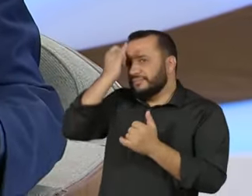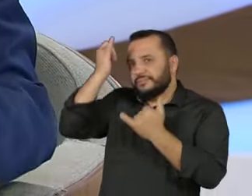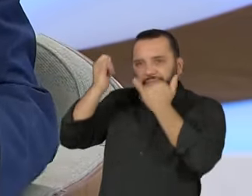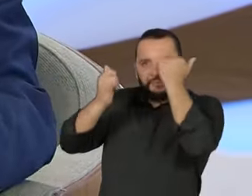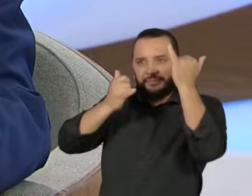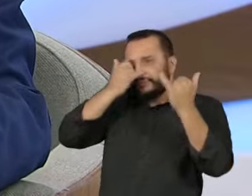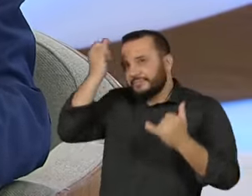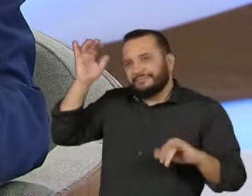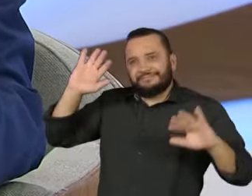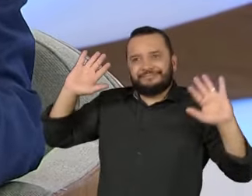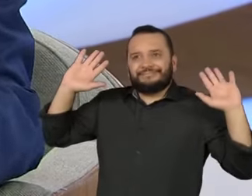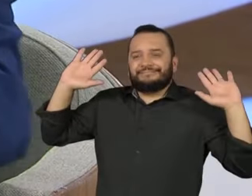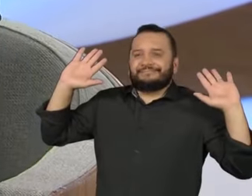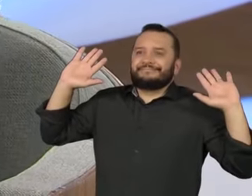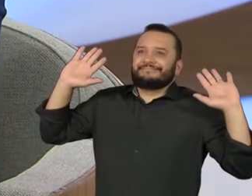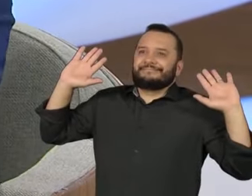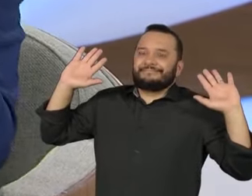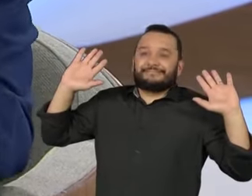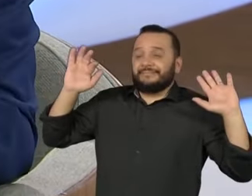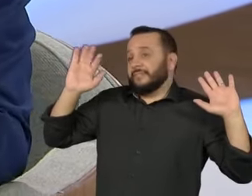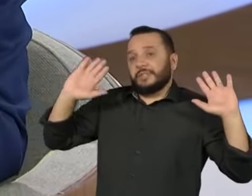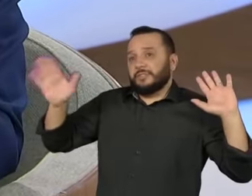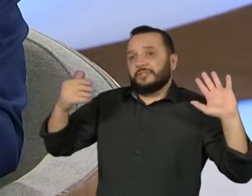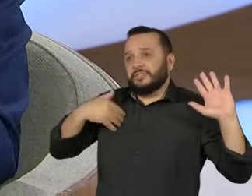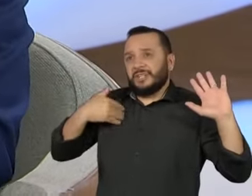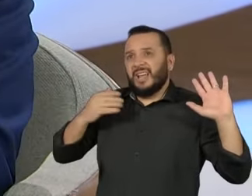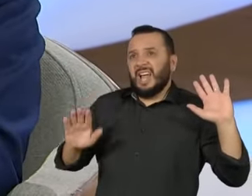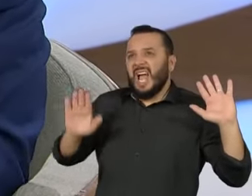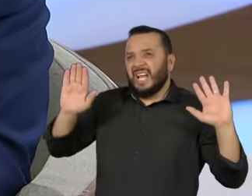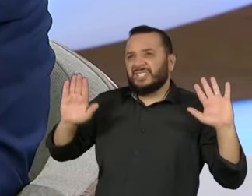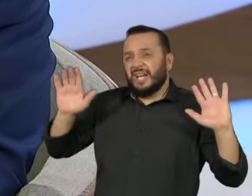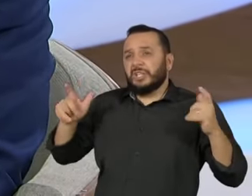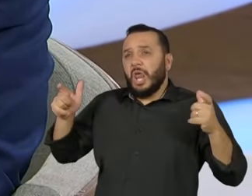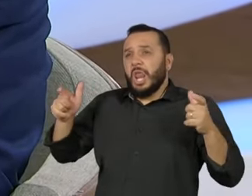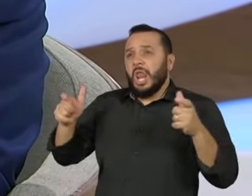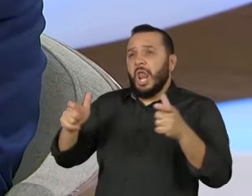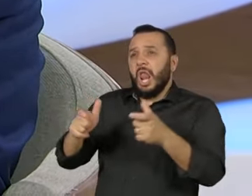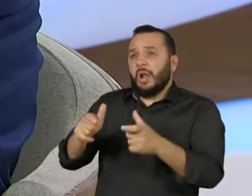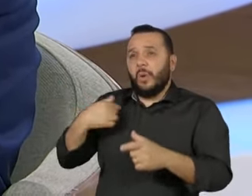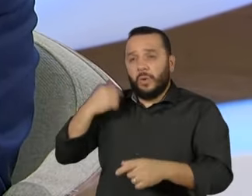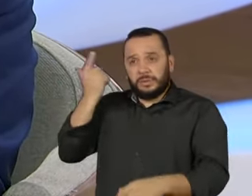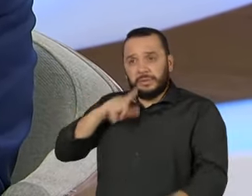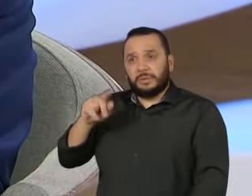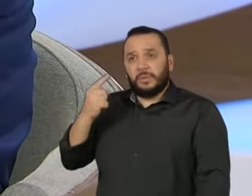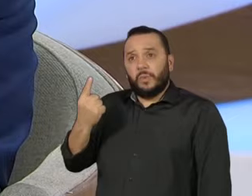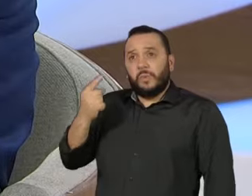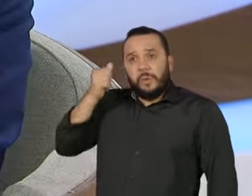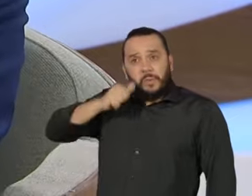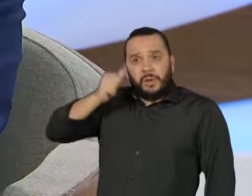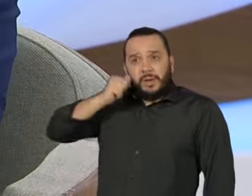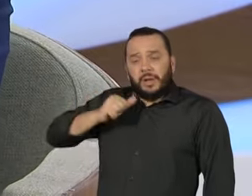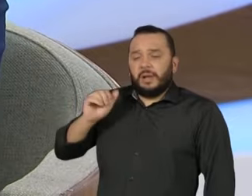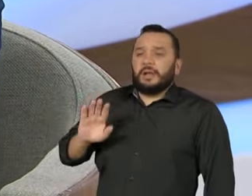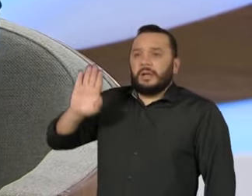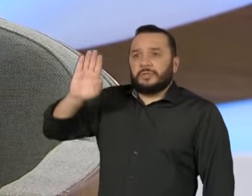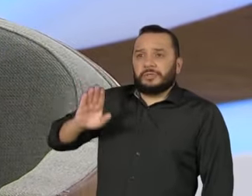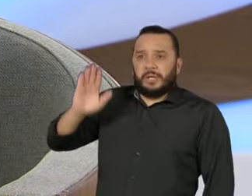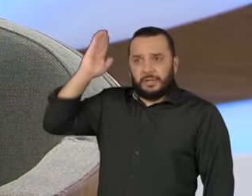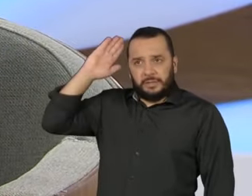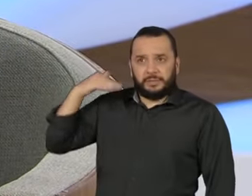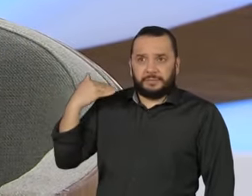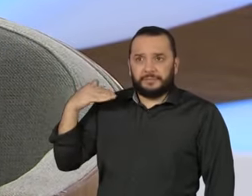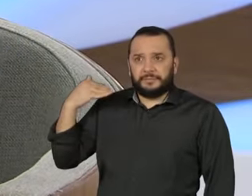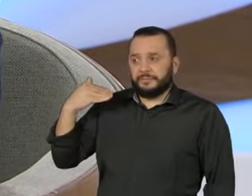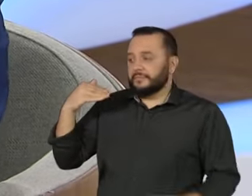produzindo o fim da fragmentação desse campo. Tem uma candidata que representa esse campo mais mais